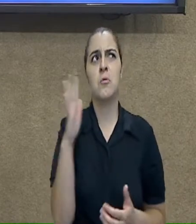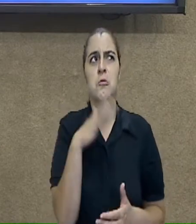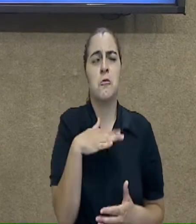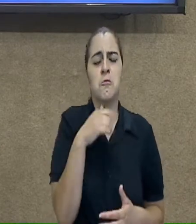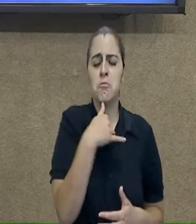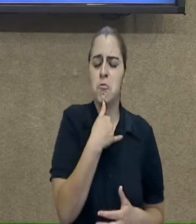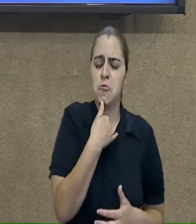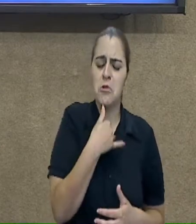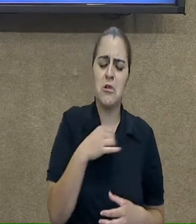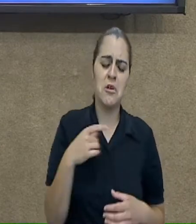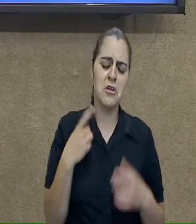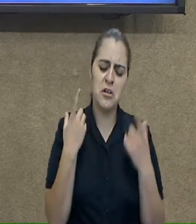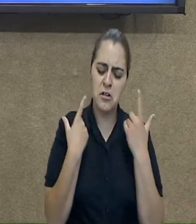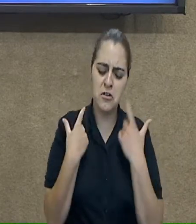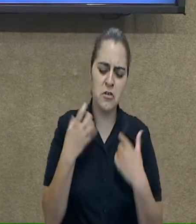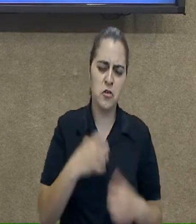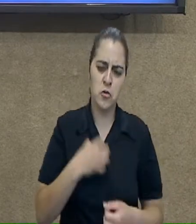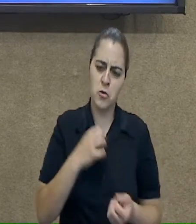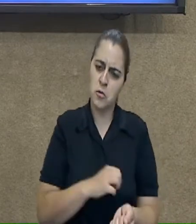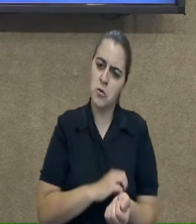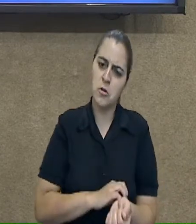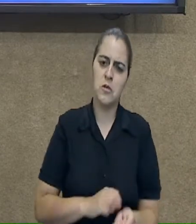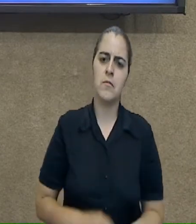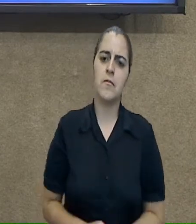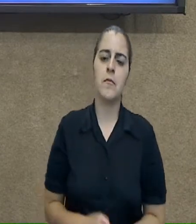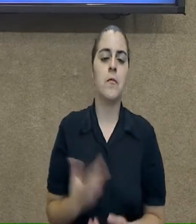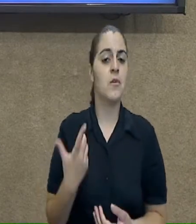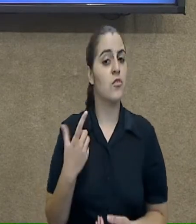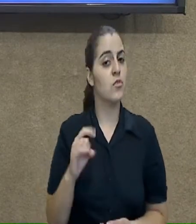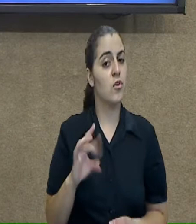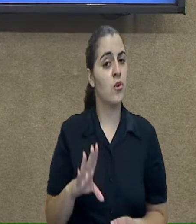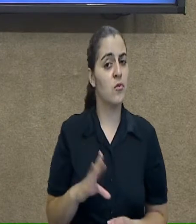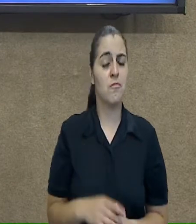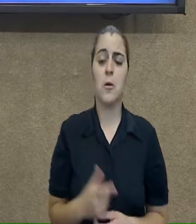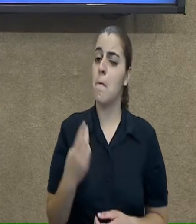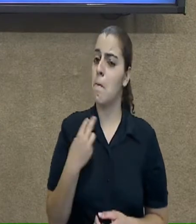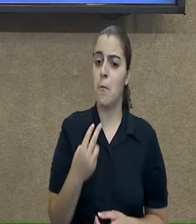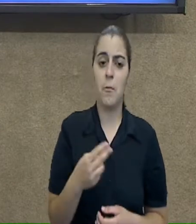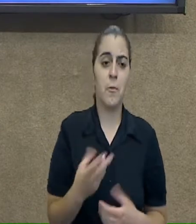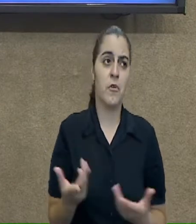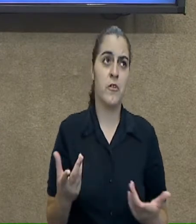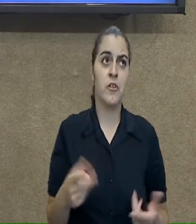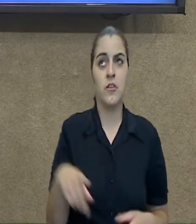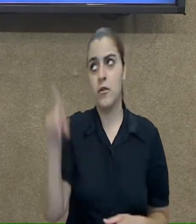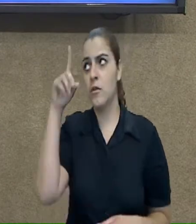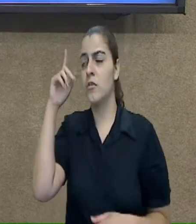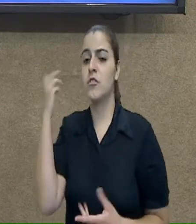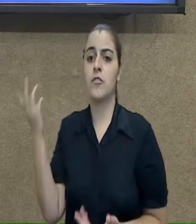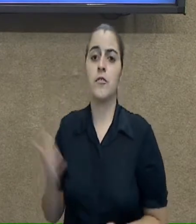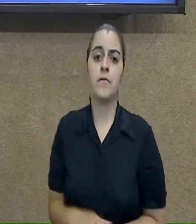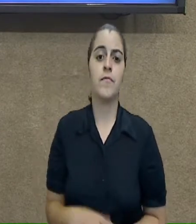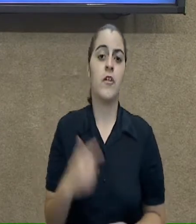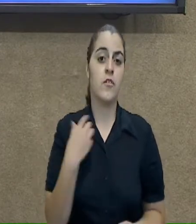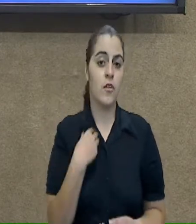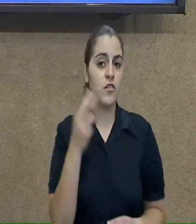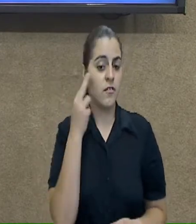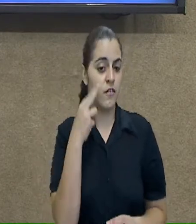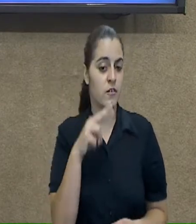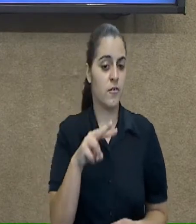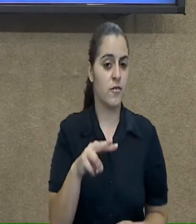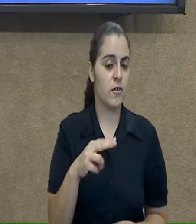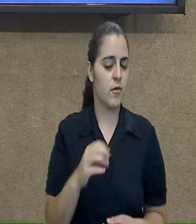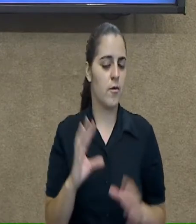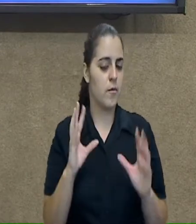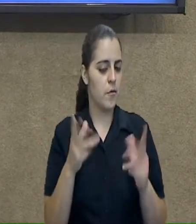entristecem, que aborrecem. Só que isso não é possível o tempo todo. Na nossa visão